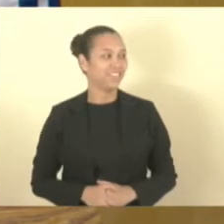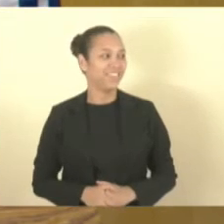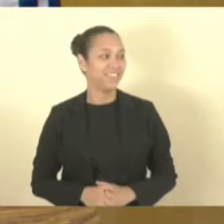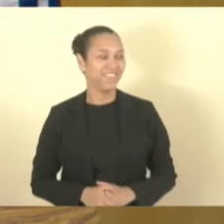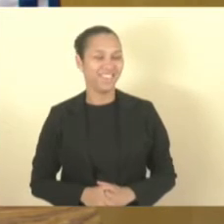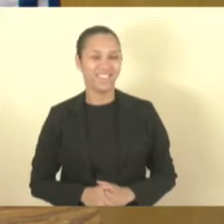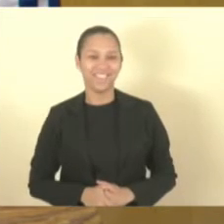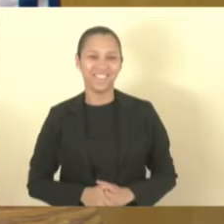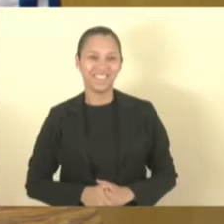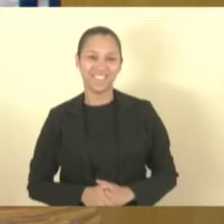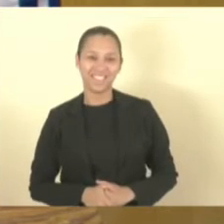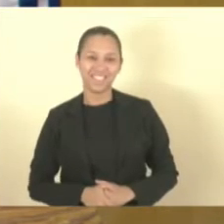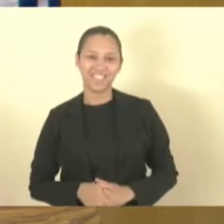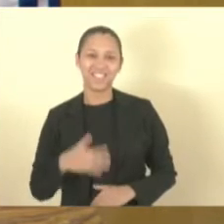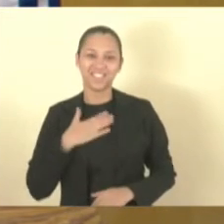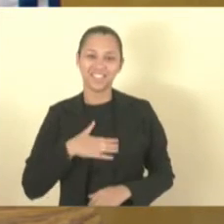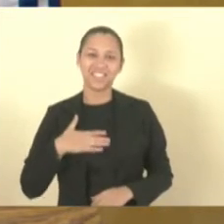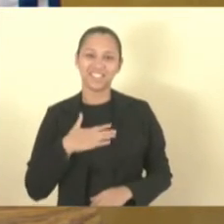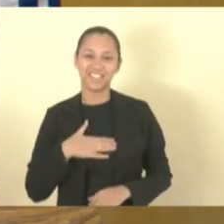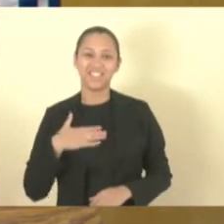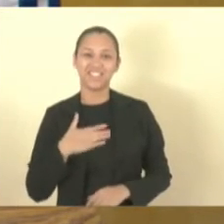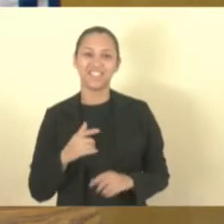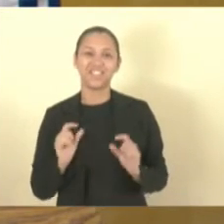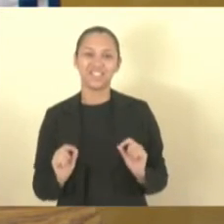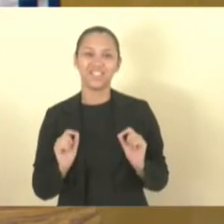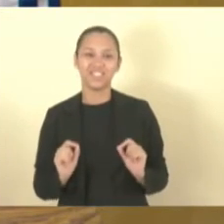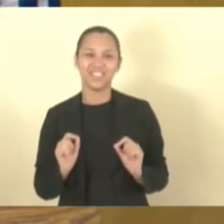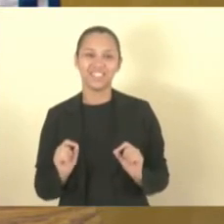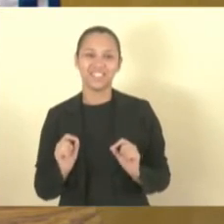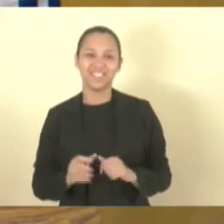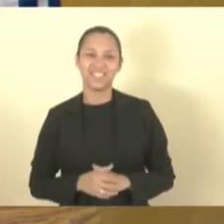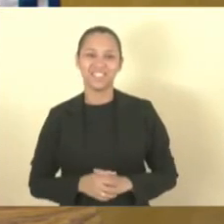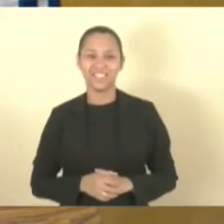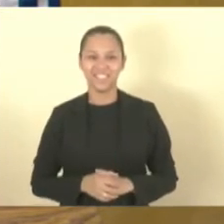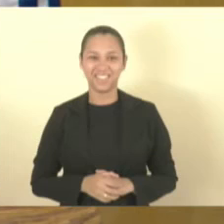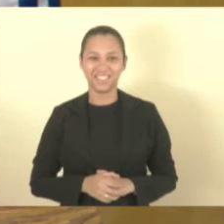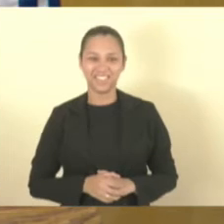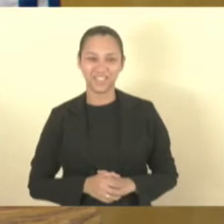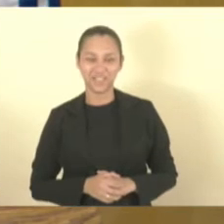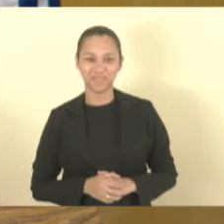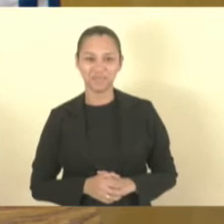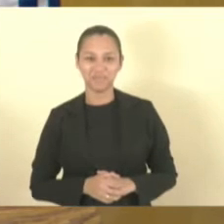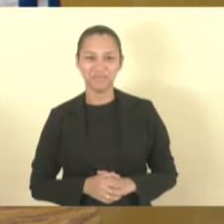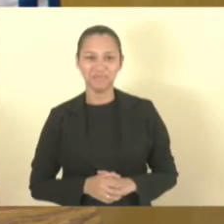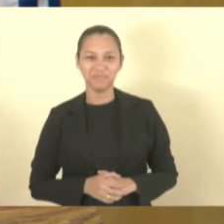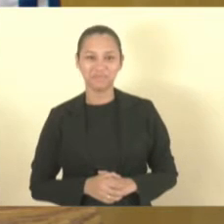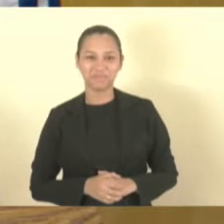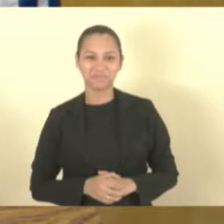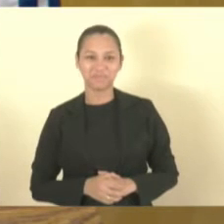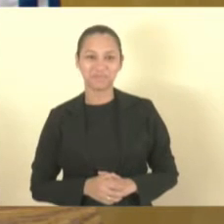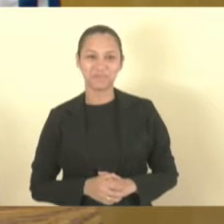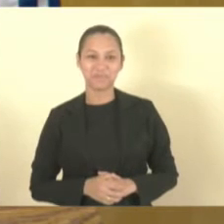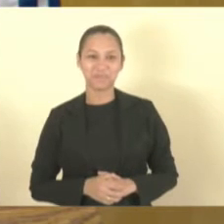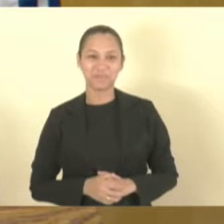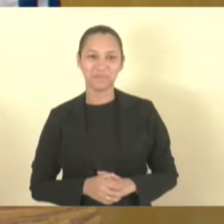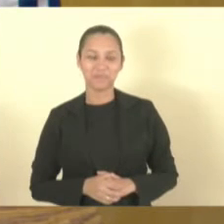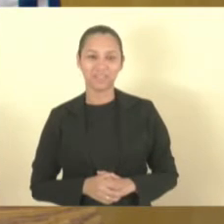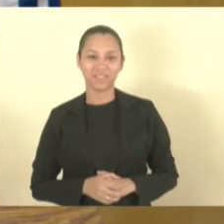gostaríamos de... Que fosse publicado ali... Por favor, Toninho.